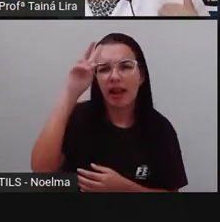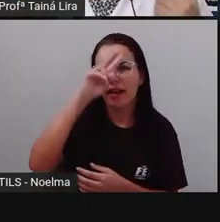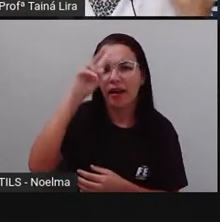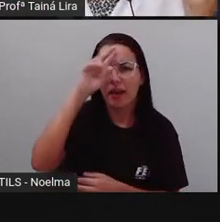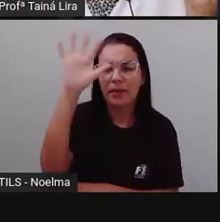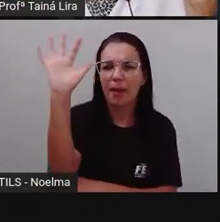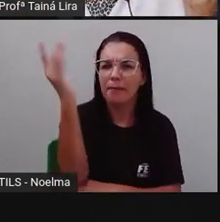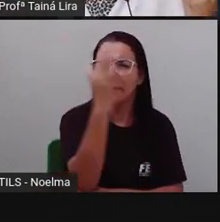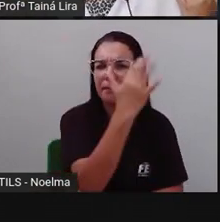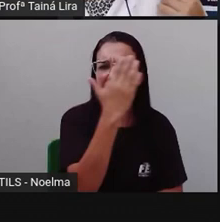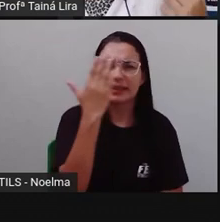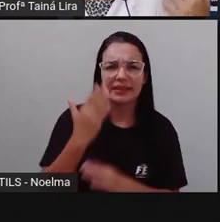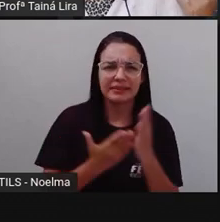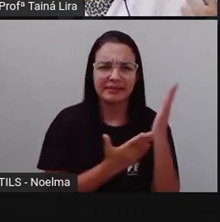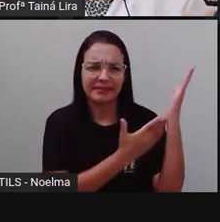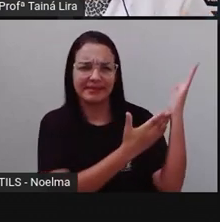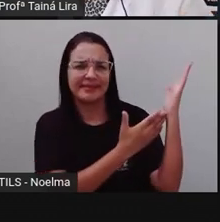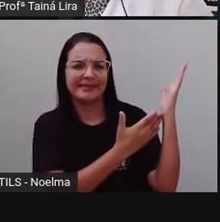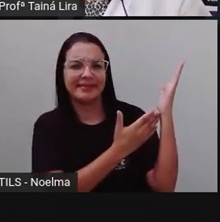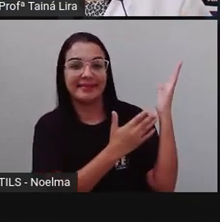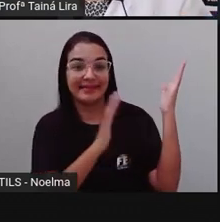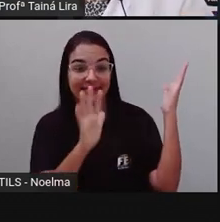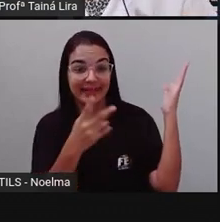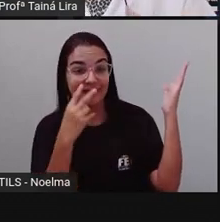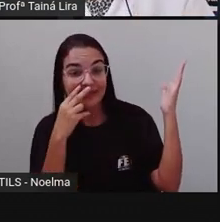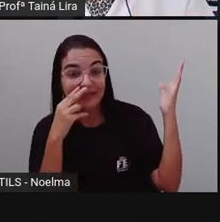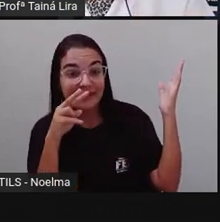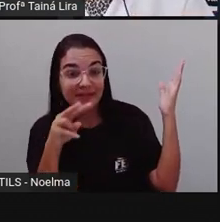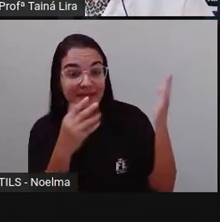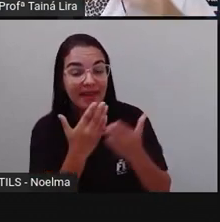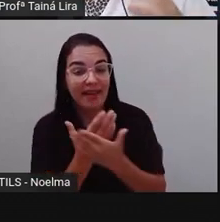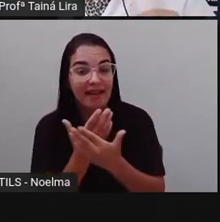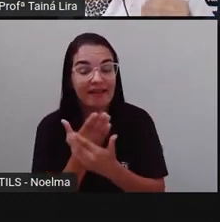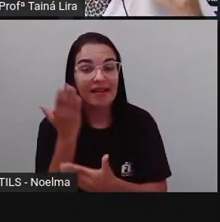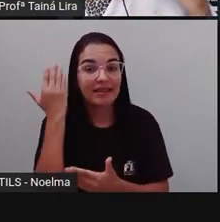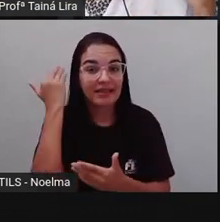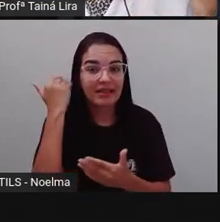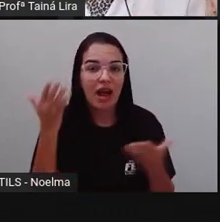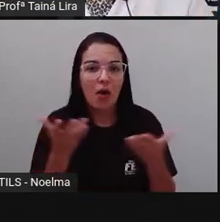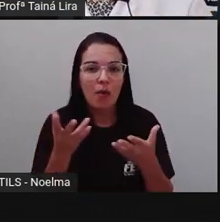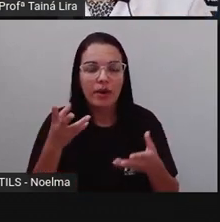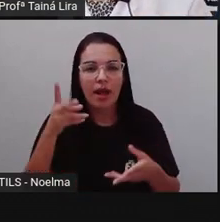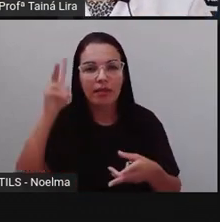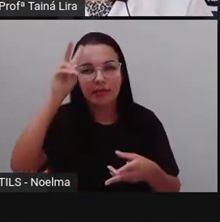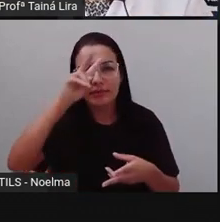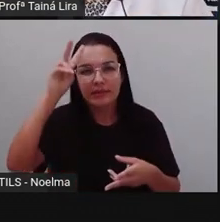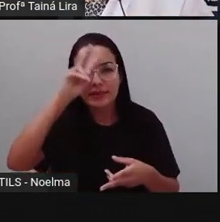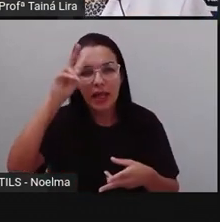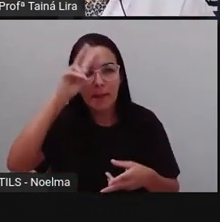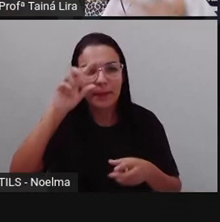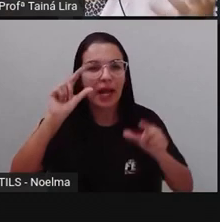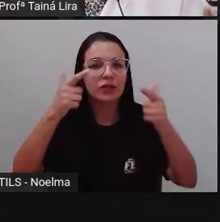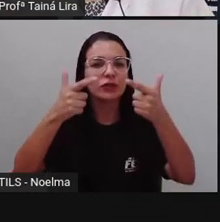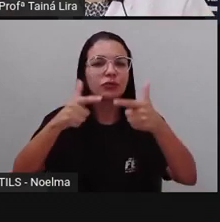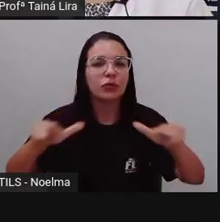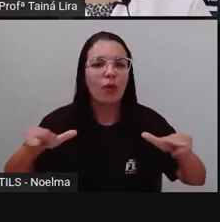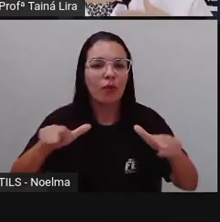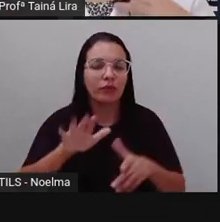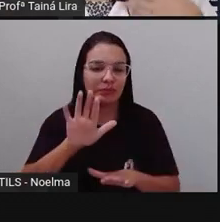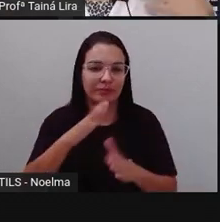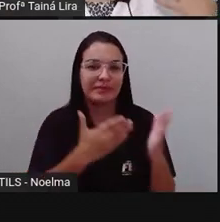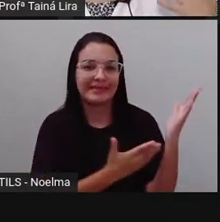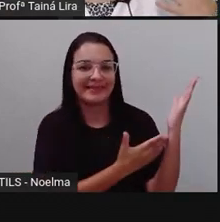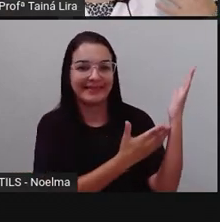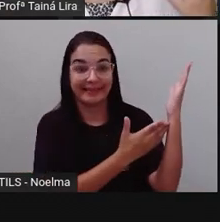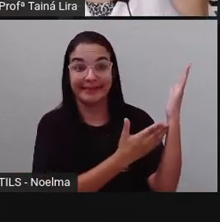plantas, né? Nós já vimos essas plantas na aula anterior. Tá bom? Vamos relembrar um pouquinho, né? Essas plantas.